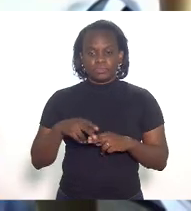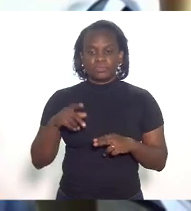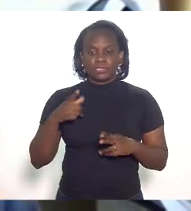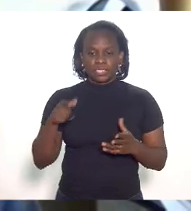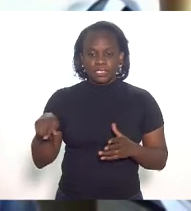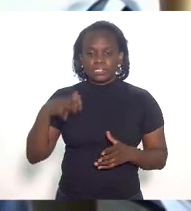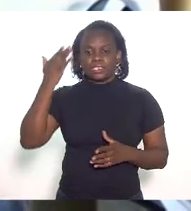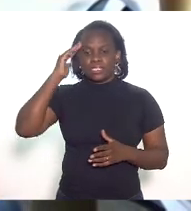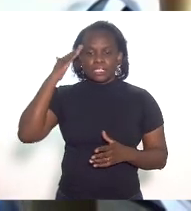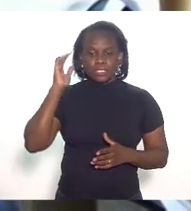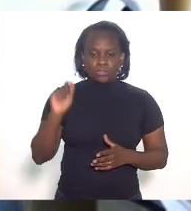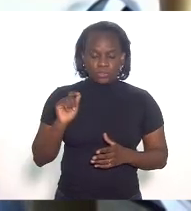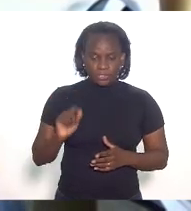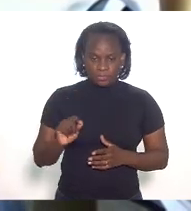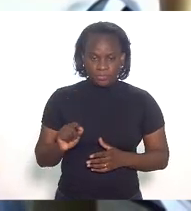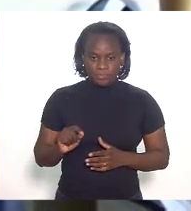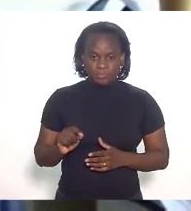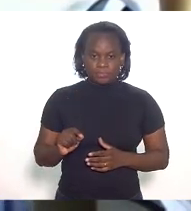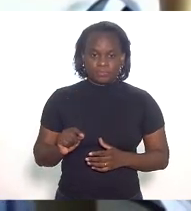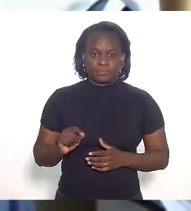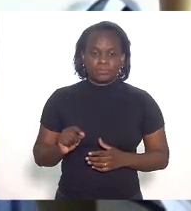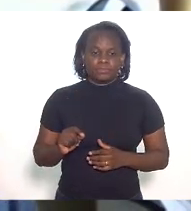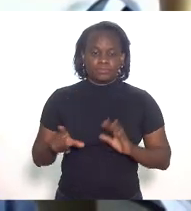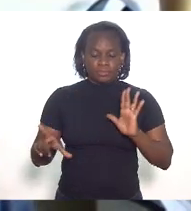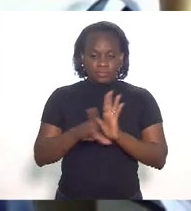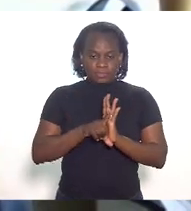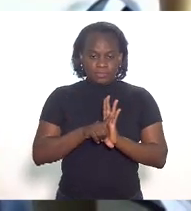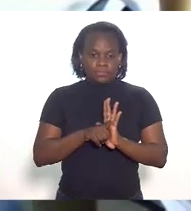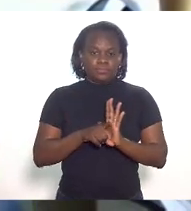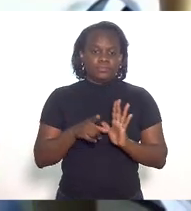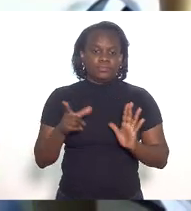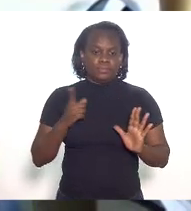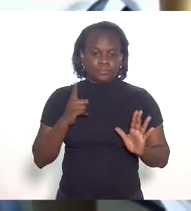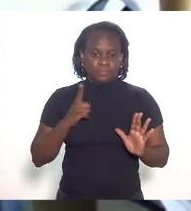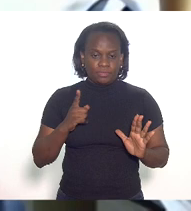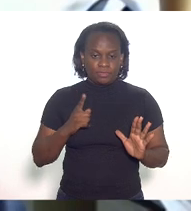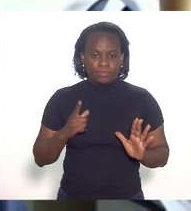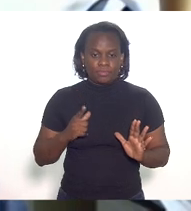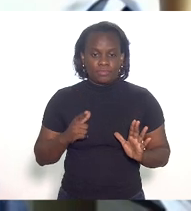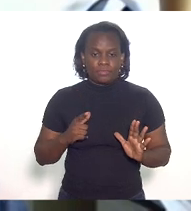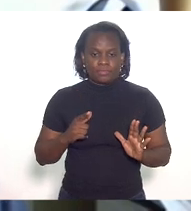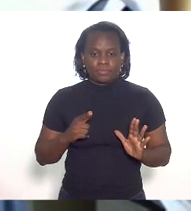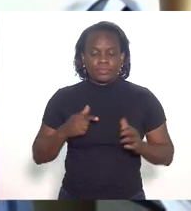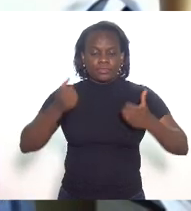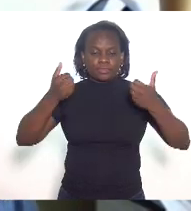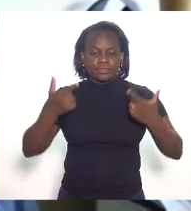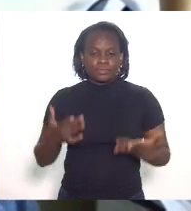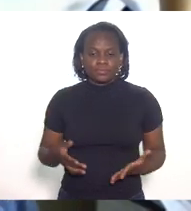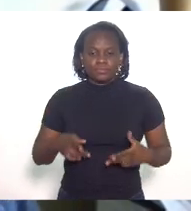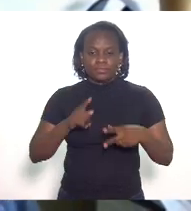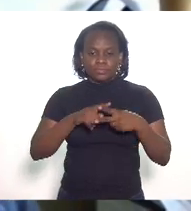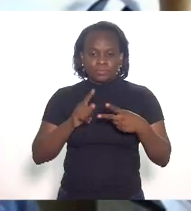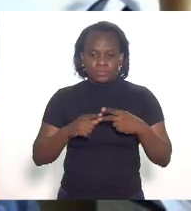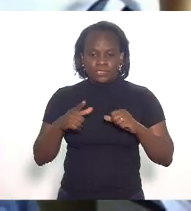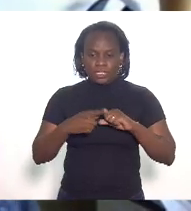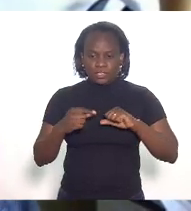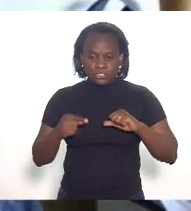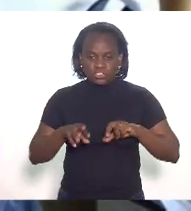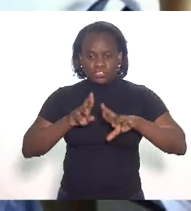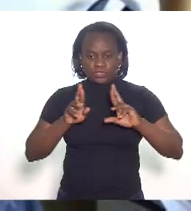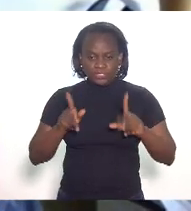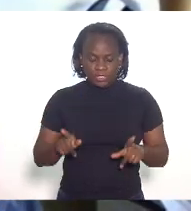compreensão que a lei estaria tratando de dois artigos